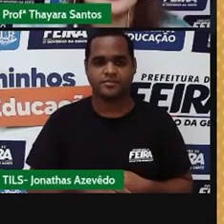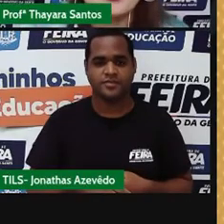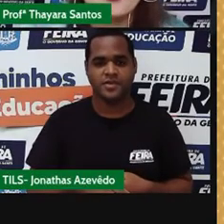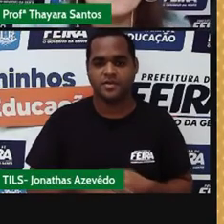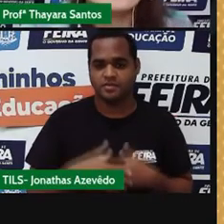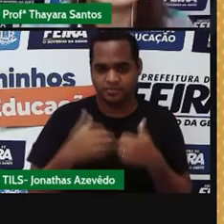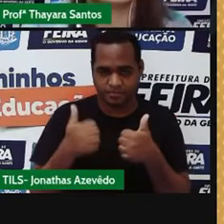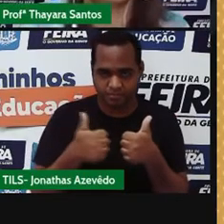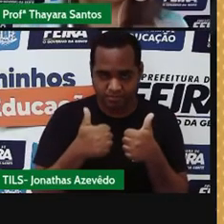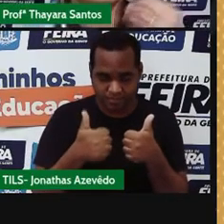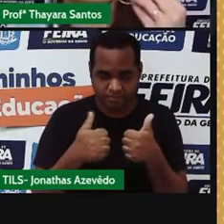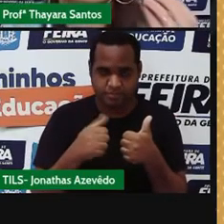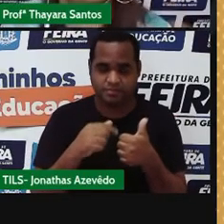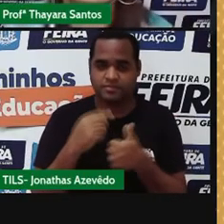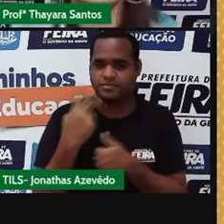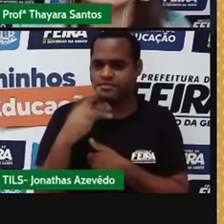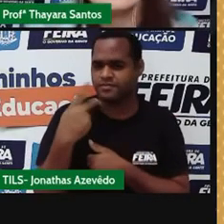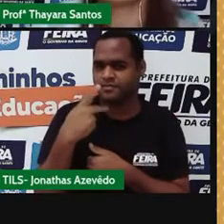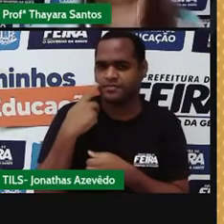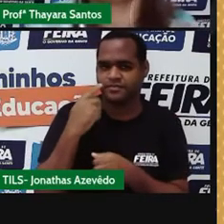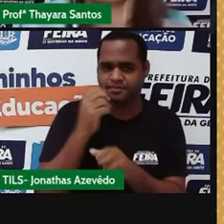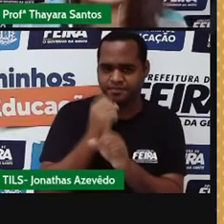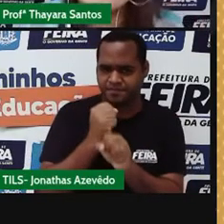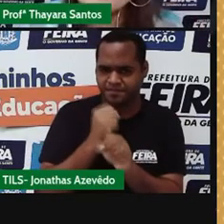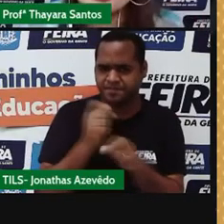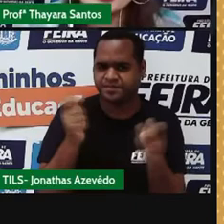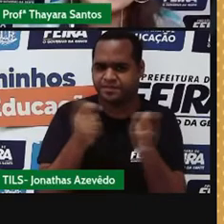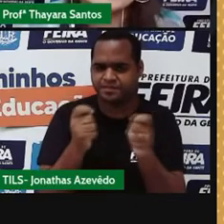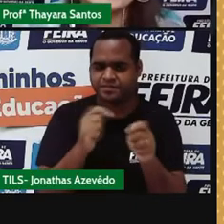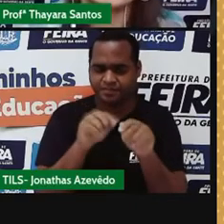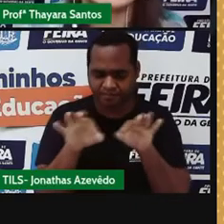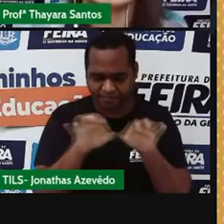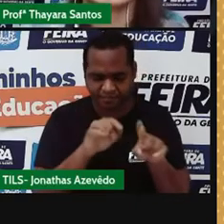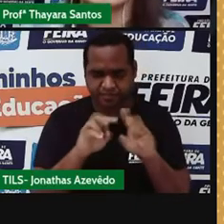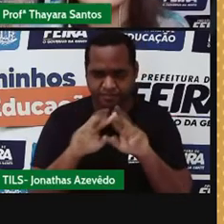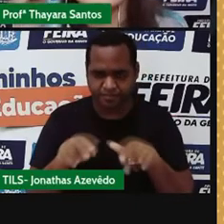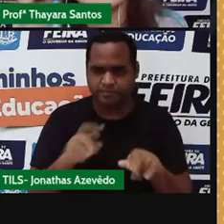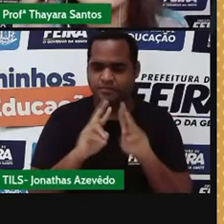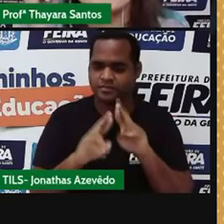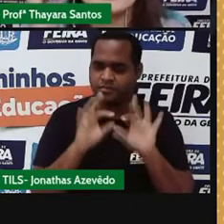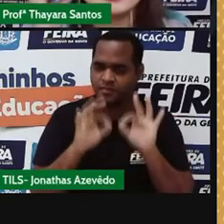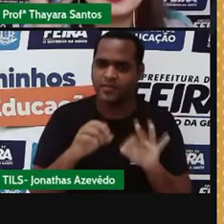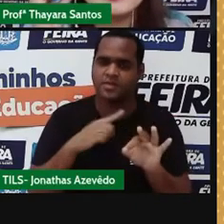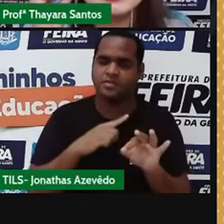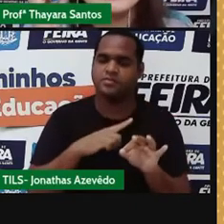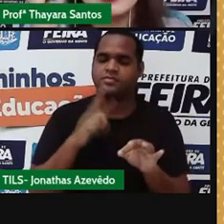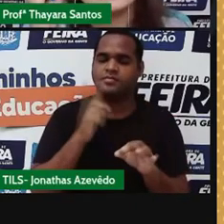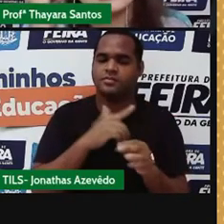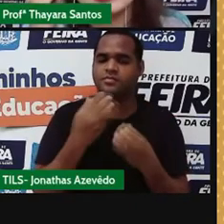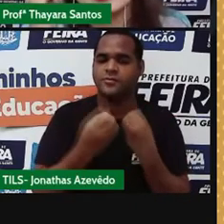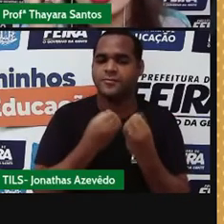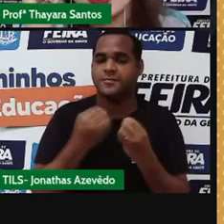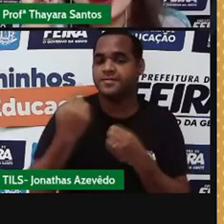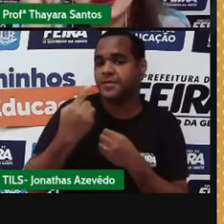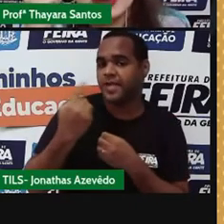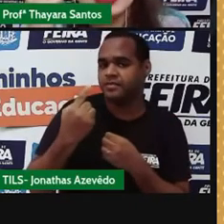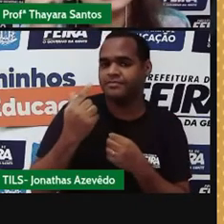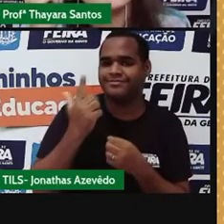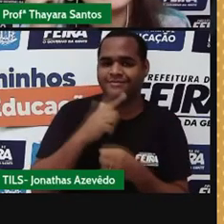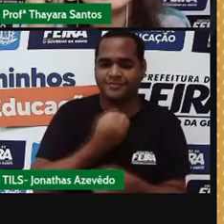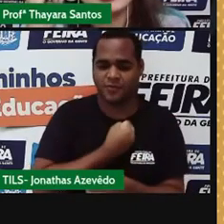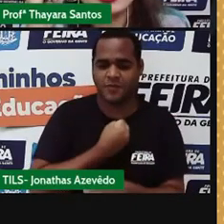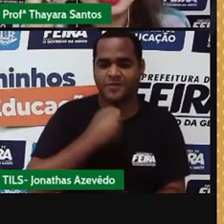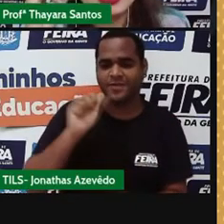Então, como é que vocês poderiam fazer para resolver essa atividade? Primeiro, eu perguntei para vocês qual é o número atômico.